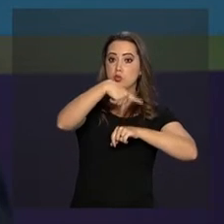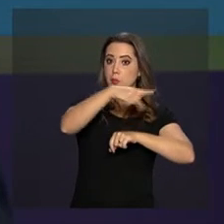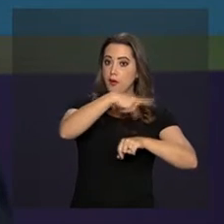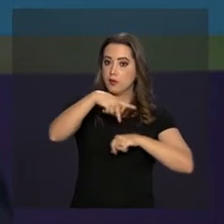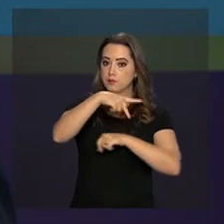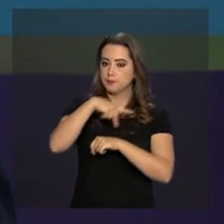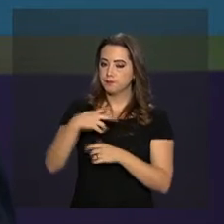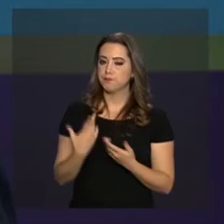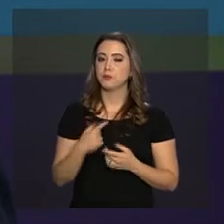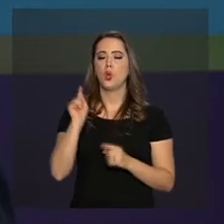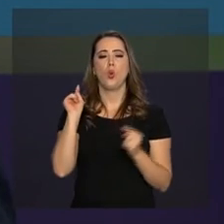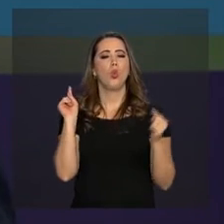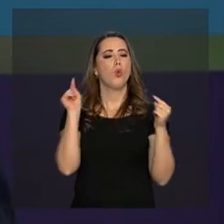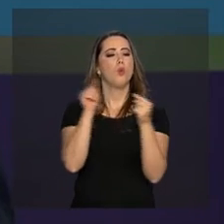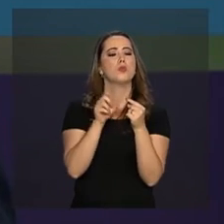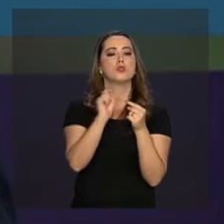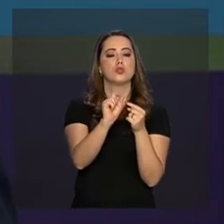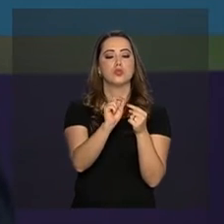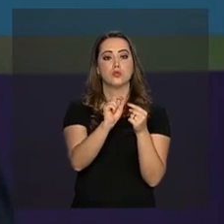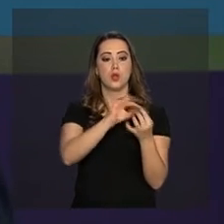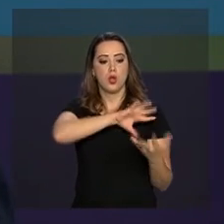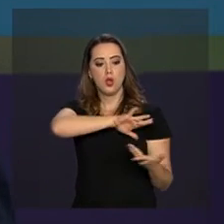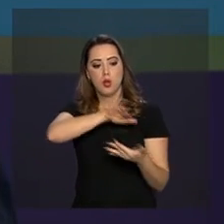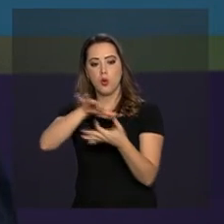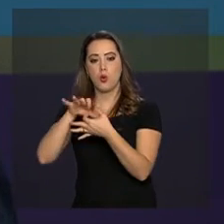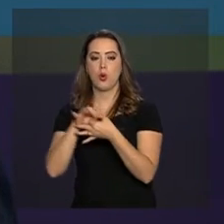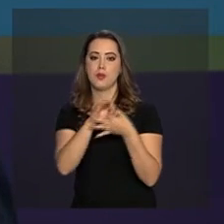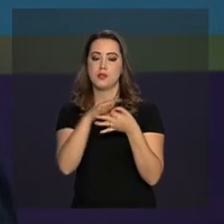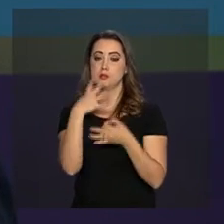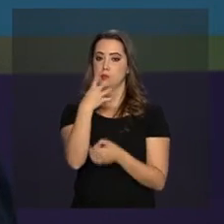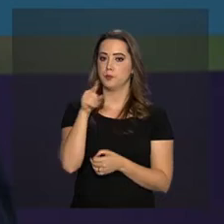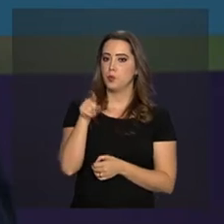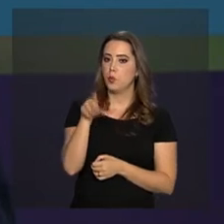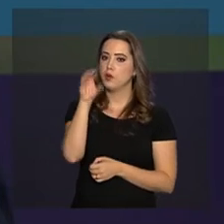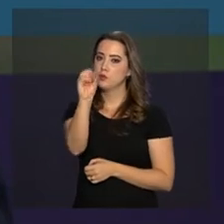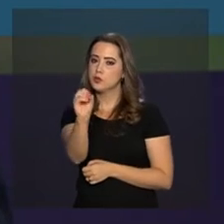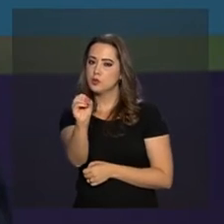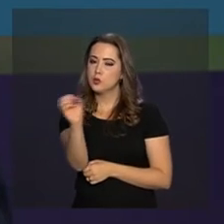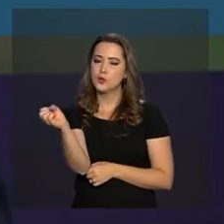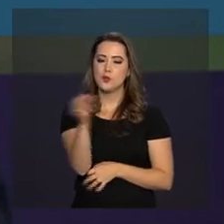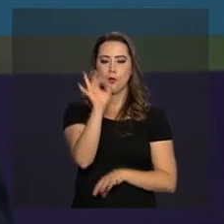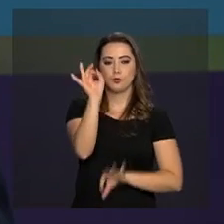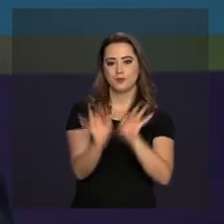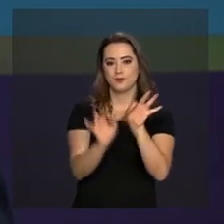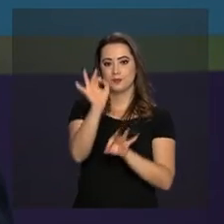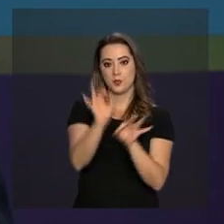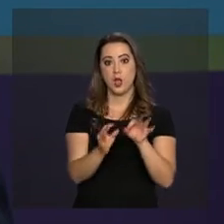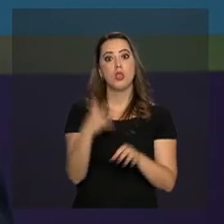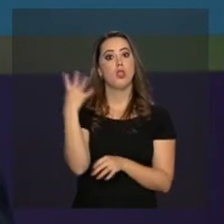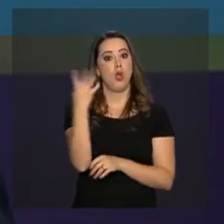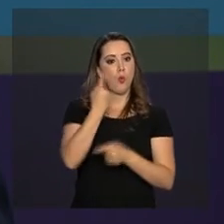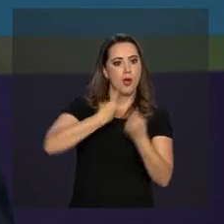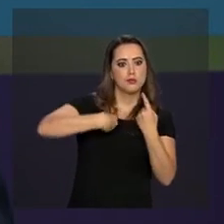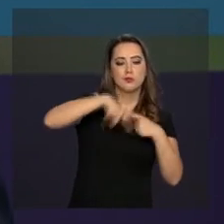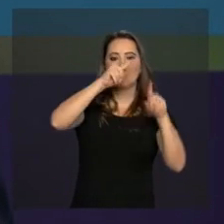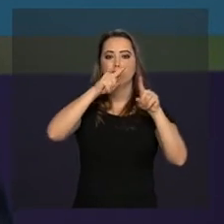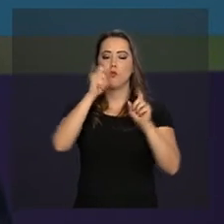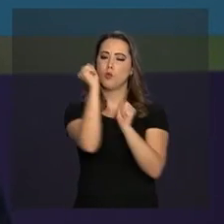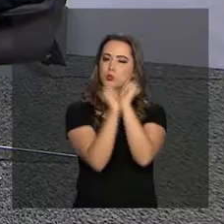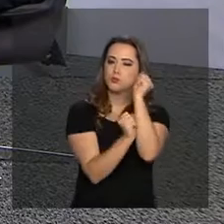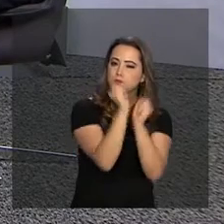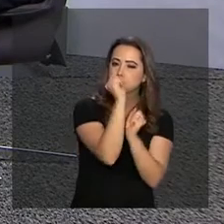tema é Globalização 4.0, modelando uma nova arquitetura na era da 4ª Revolução Industrial.